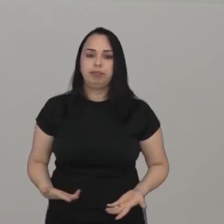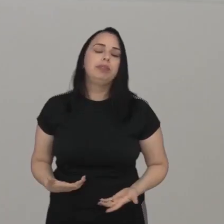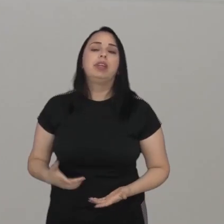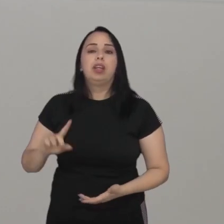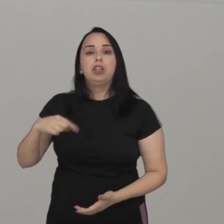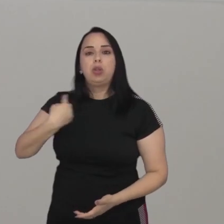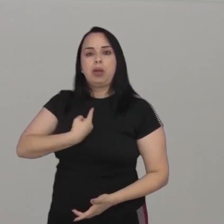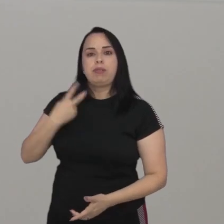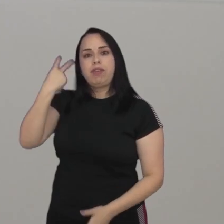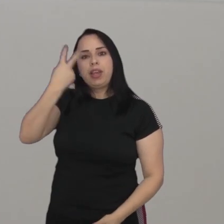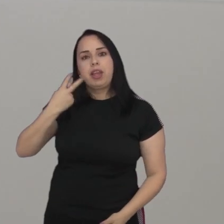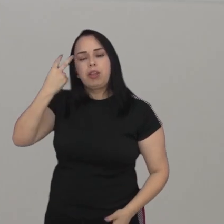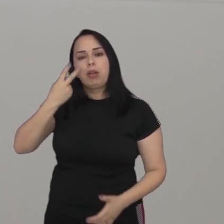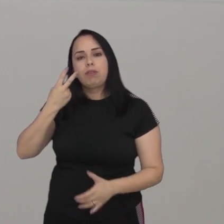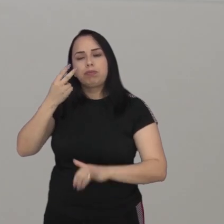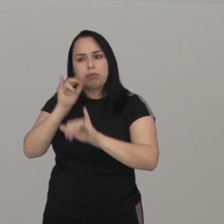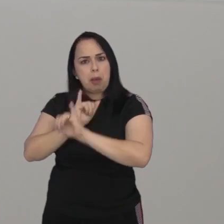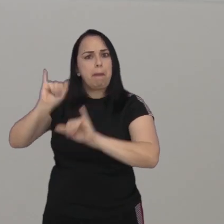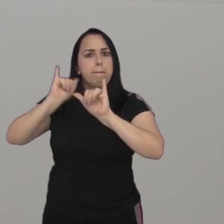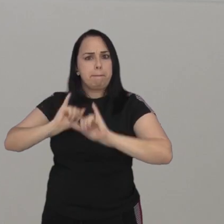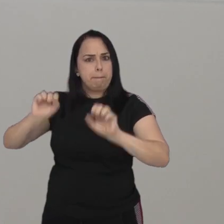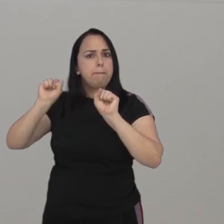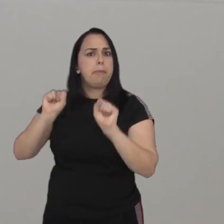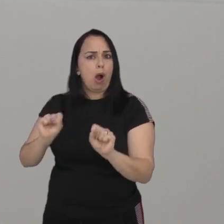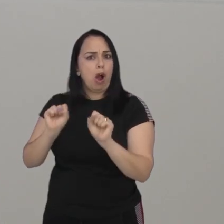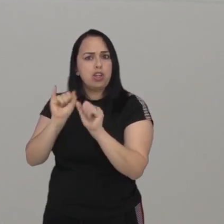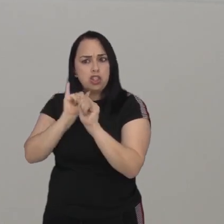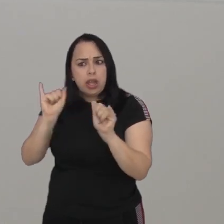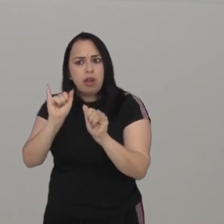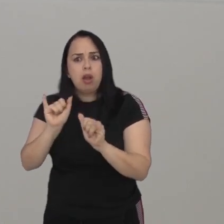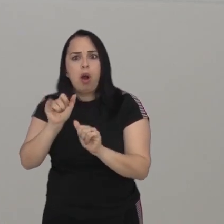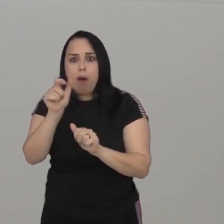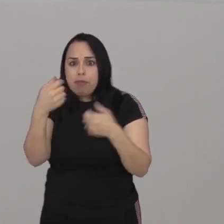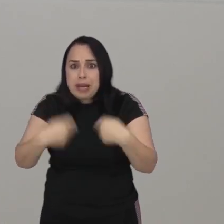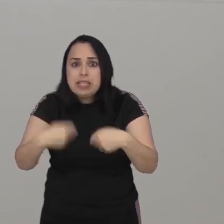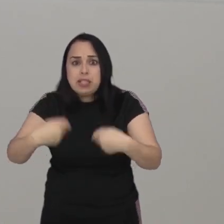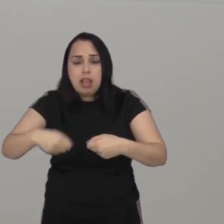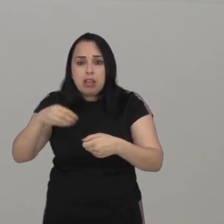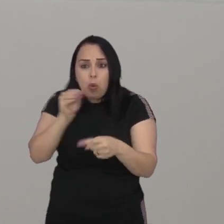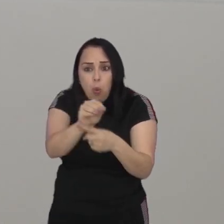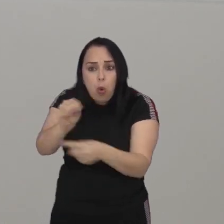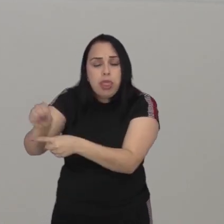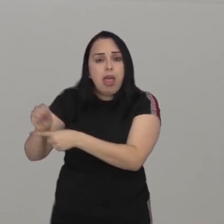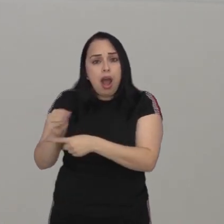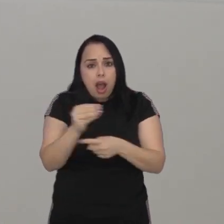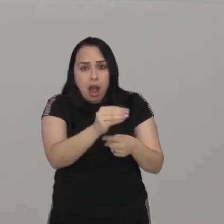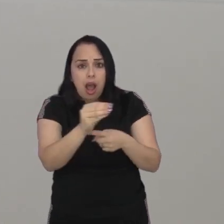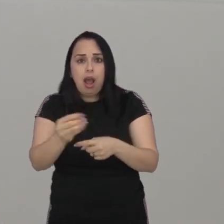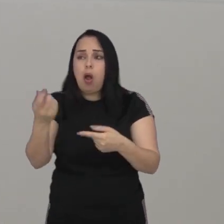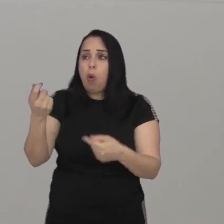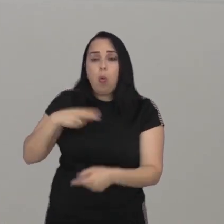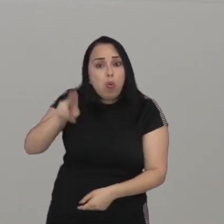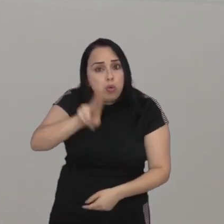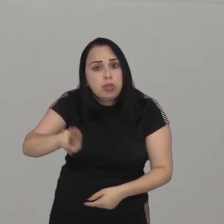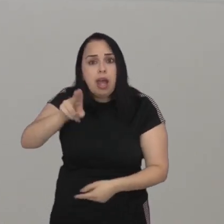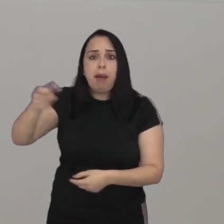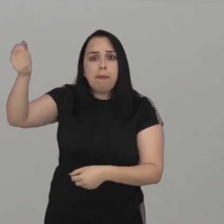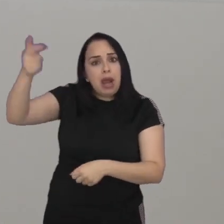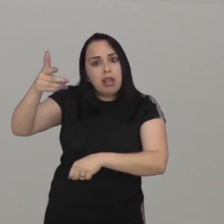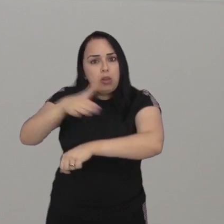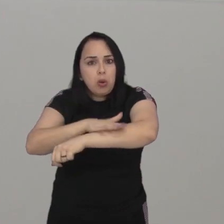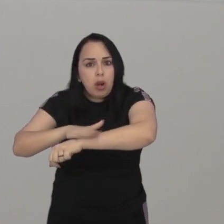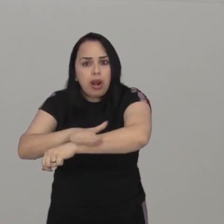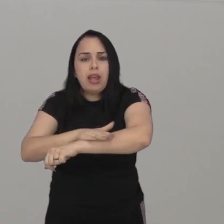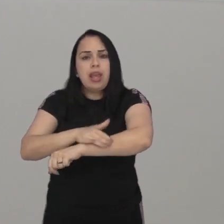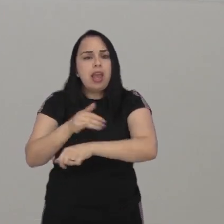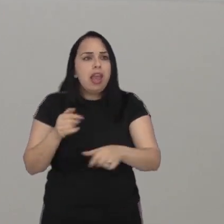A Câmara pode estar fazendo a divulgação do perigo das pessoas se cuidarem das pessoas terem usado protetores